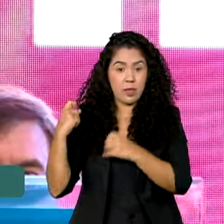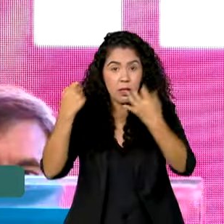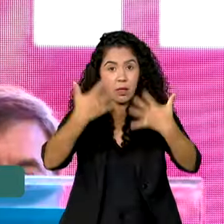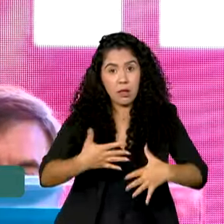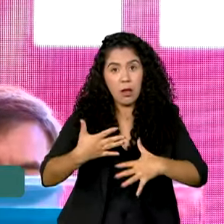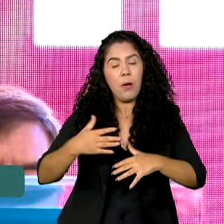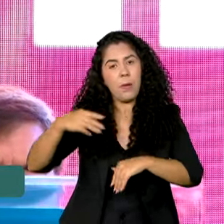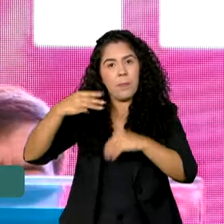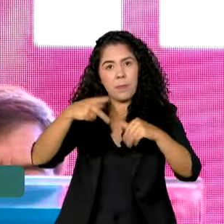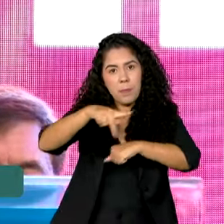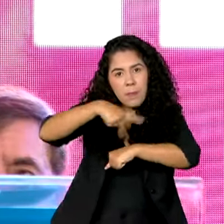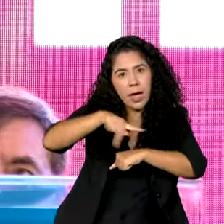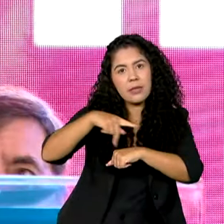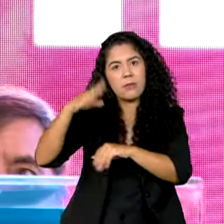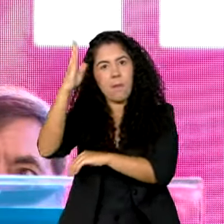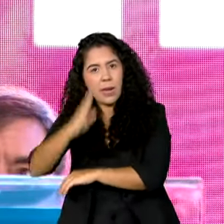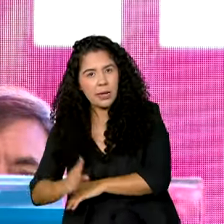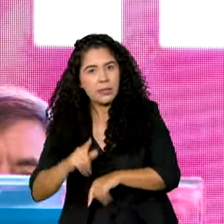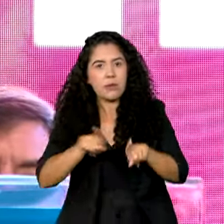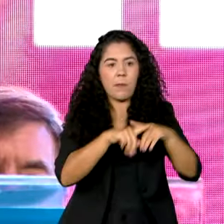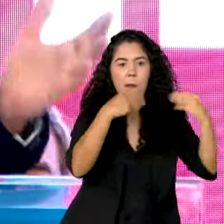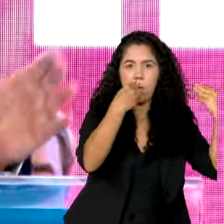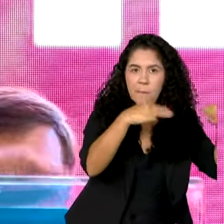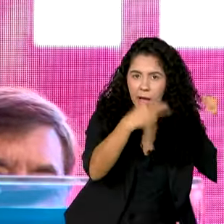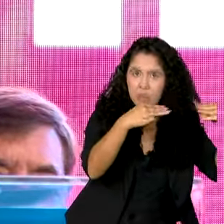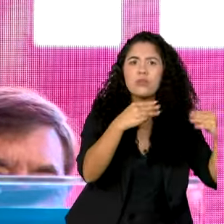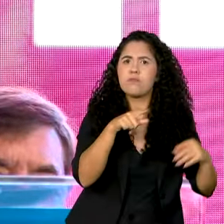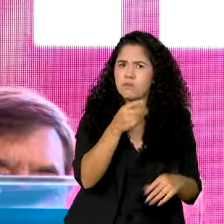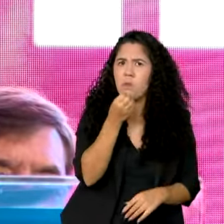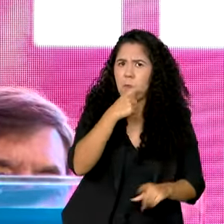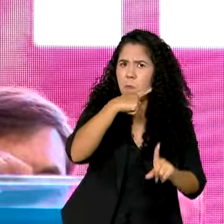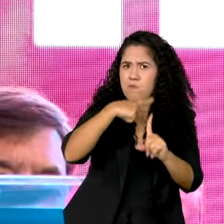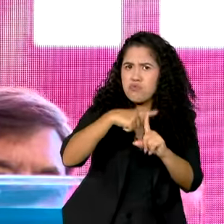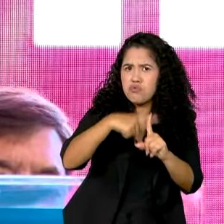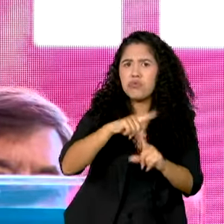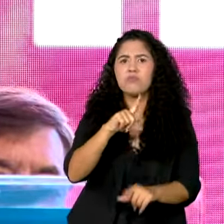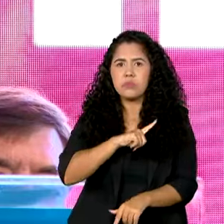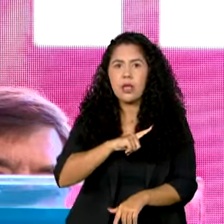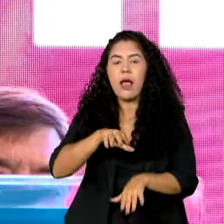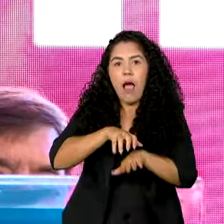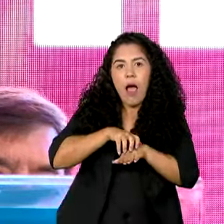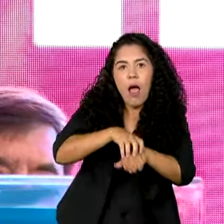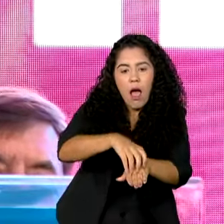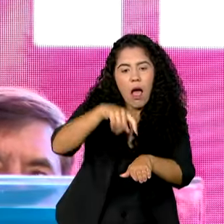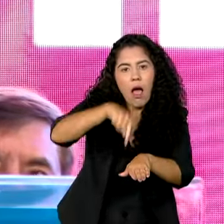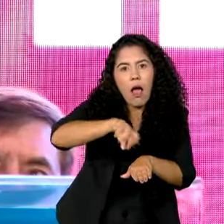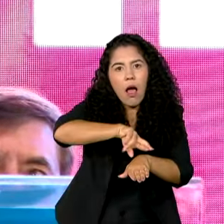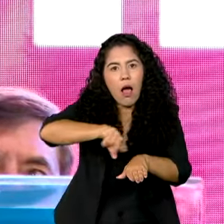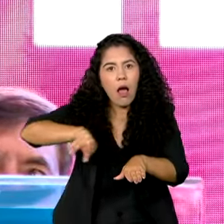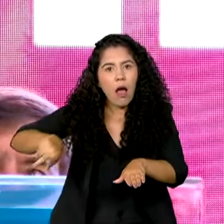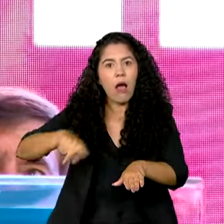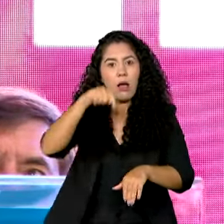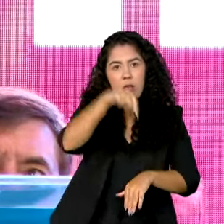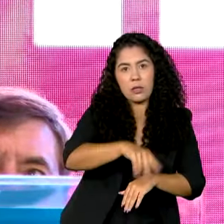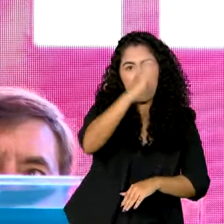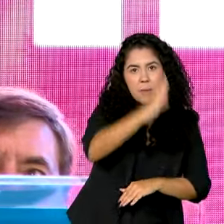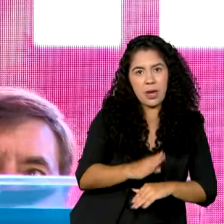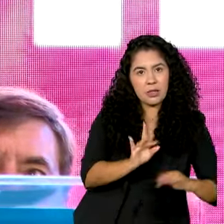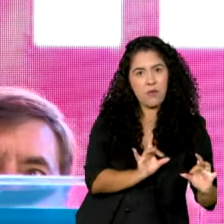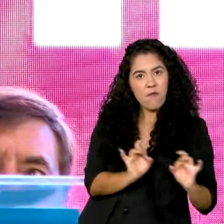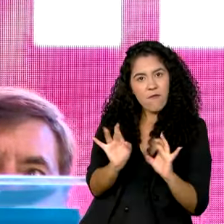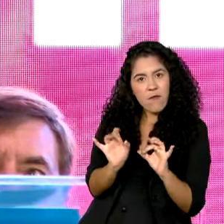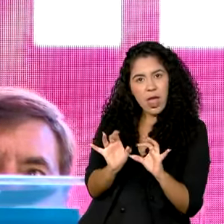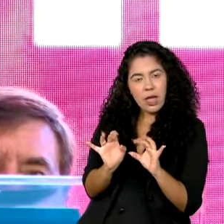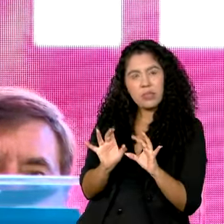México é muito bom, porque trabalha na área automotiva, o México vende carros para o Brasil, o Brasil vende carros para o